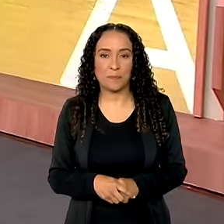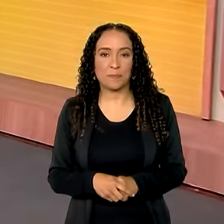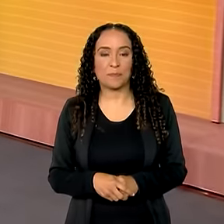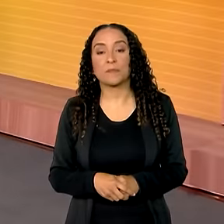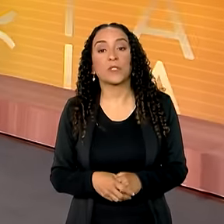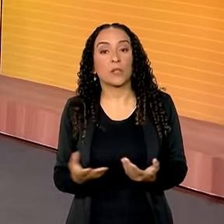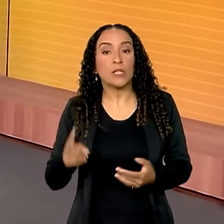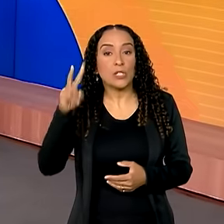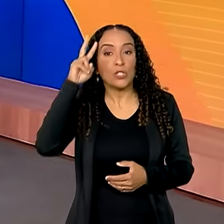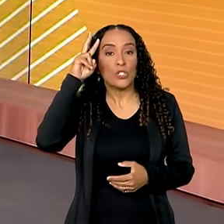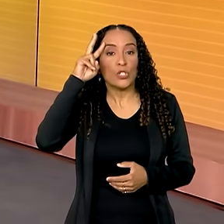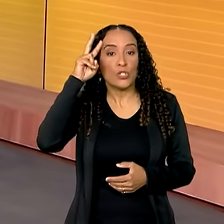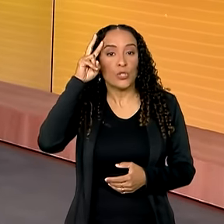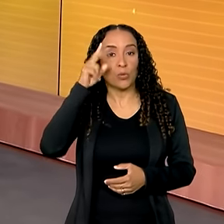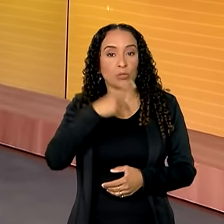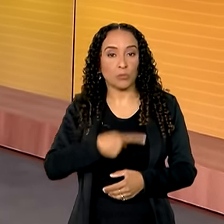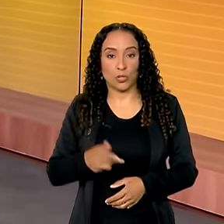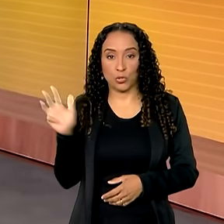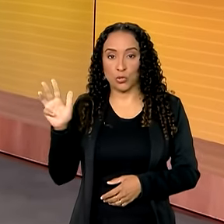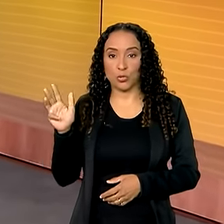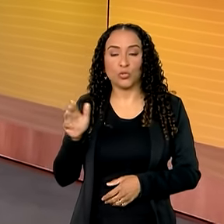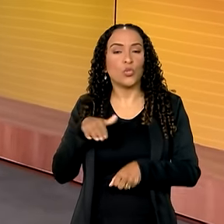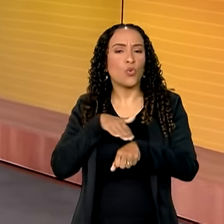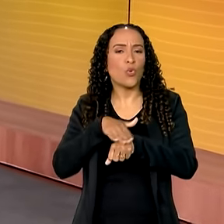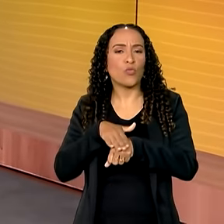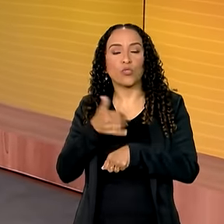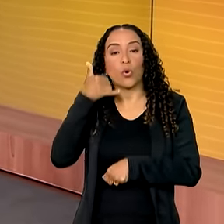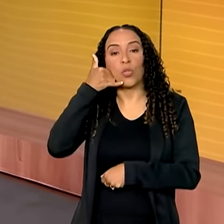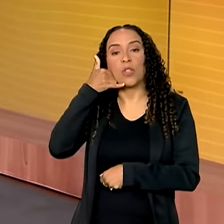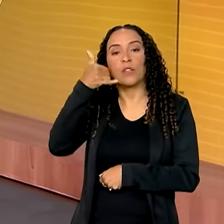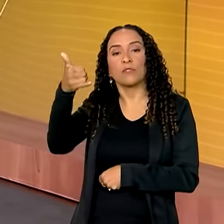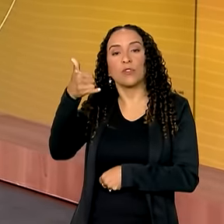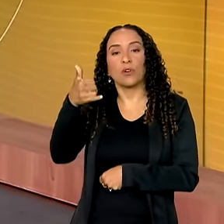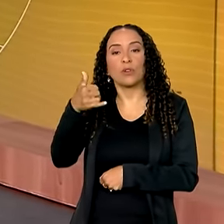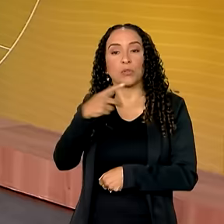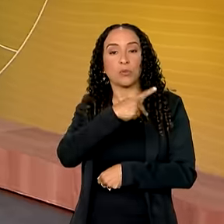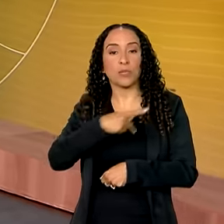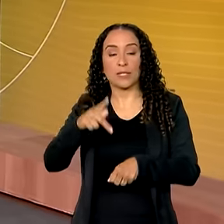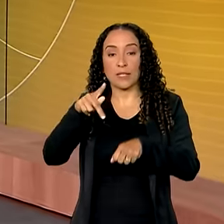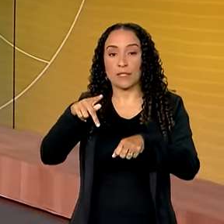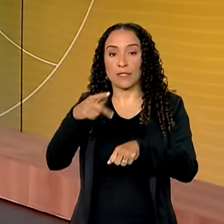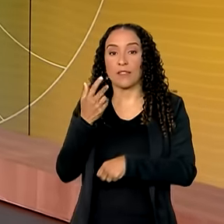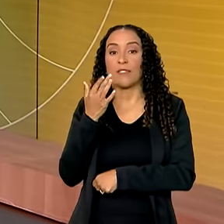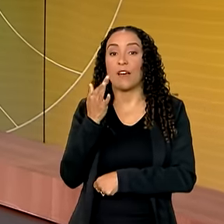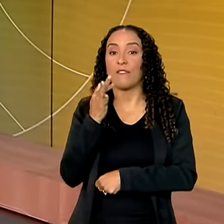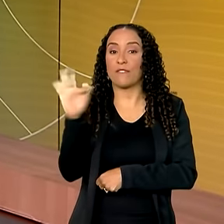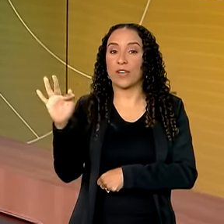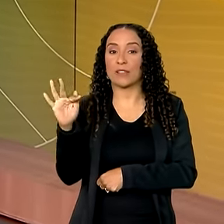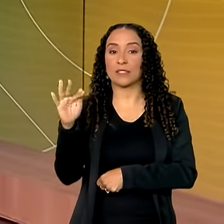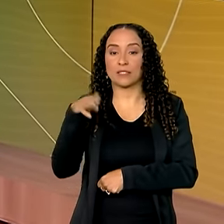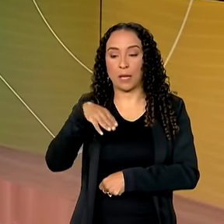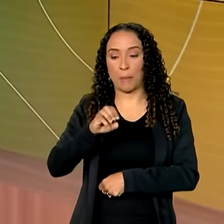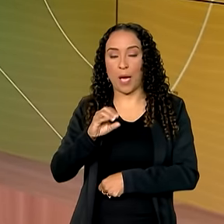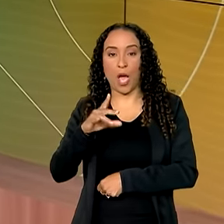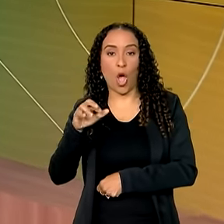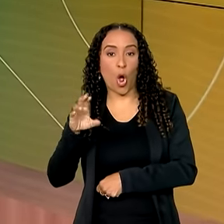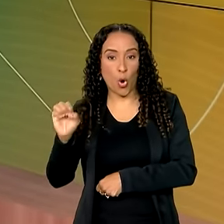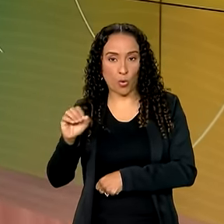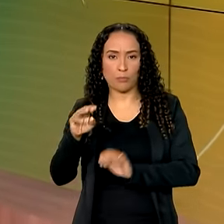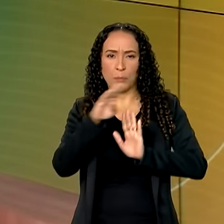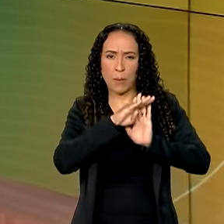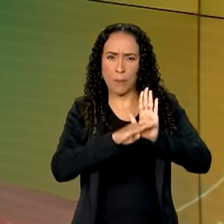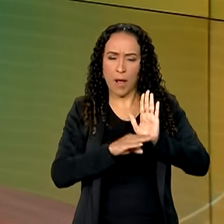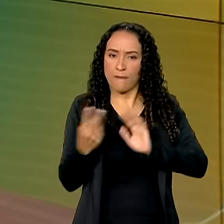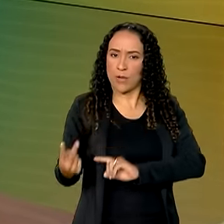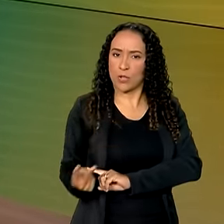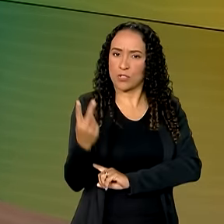E olha, nessa segunda-feira, o presidente Lula conversou por telefone com o presidente da França, Emmanuel Macron, na pauta,